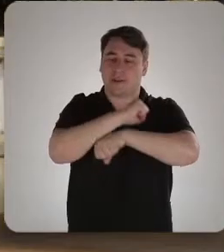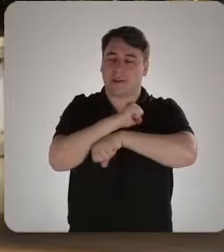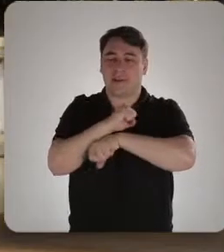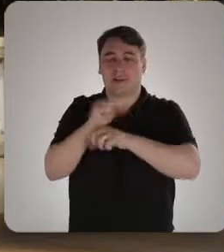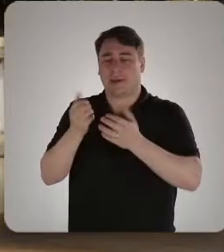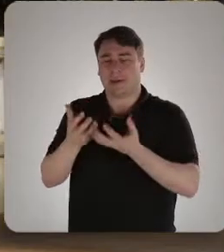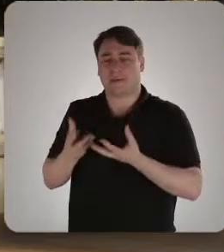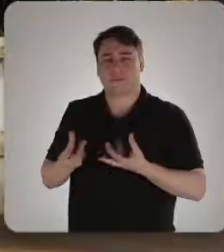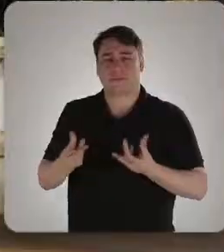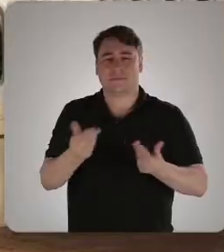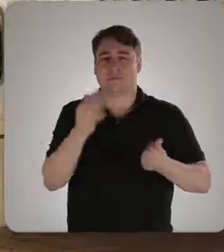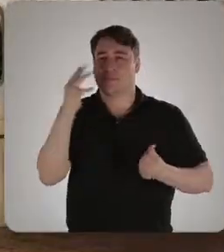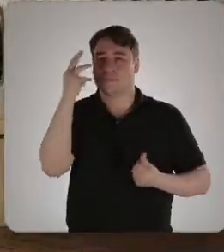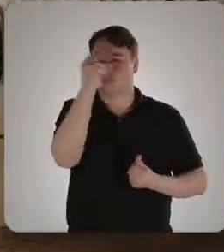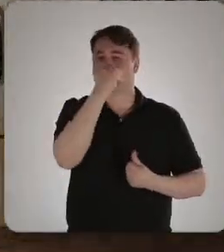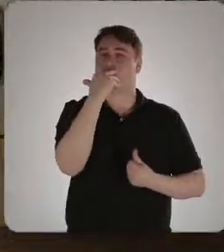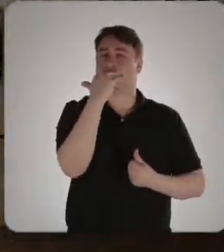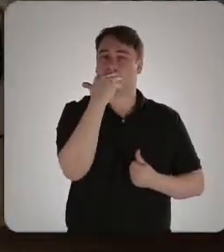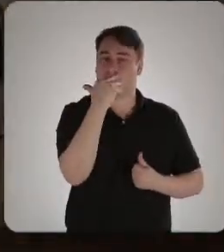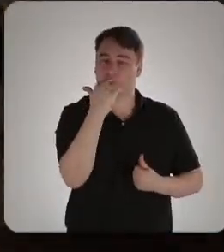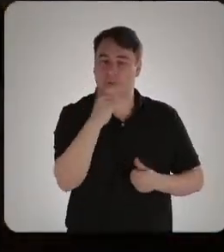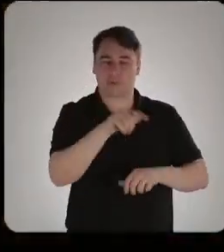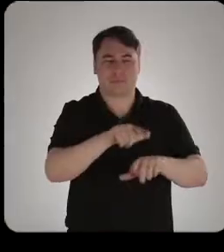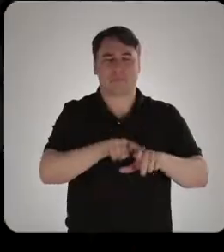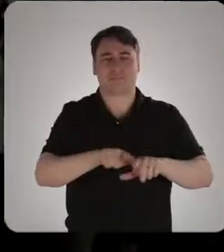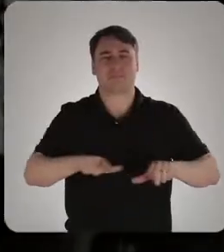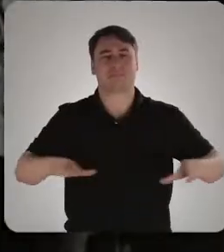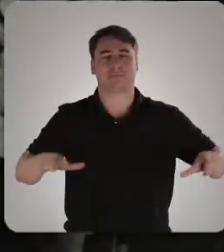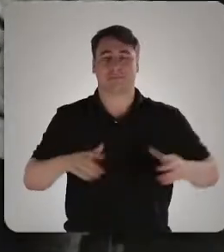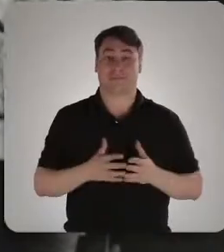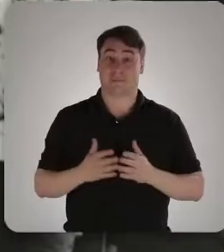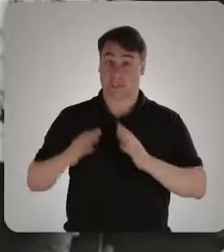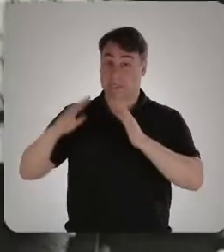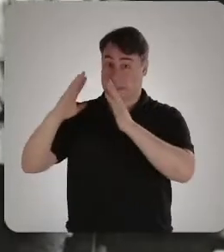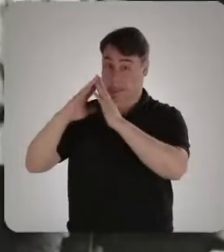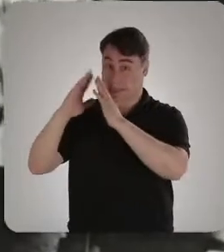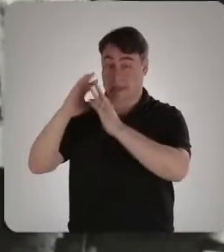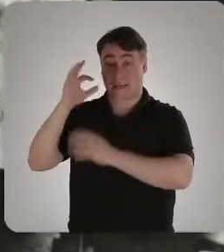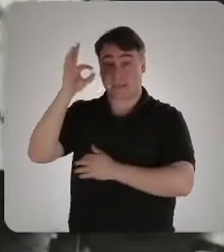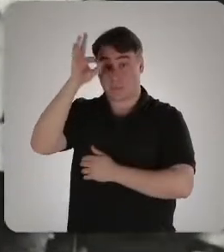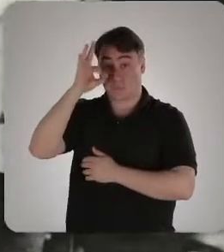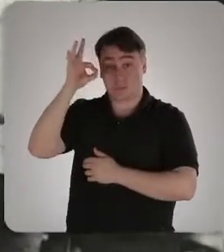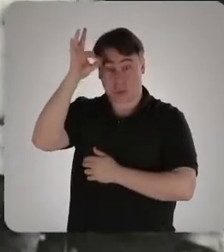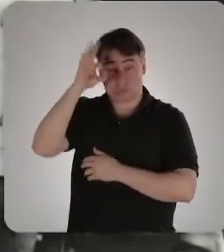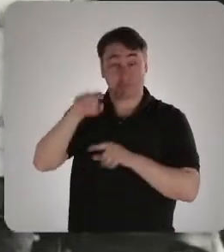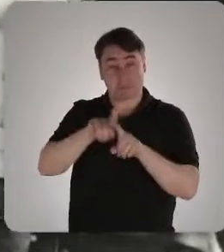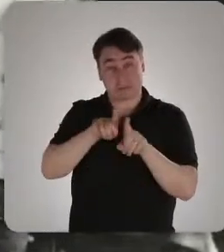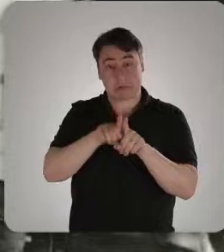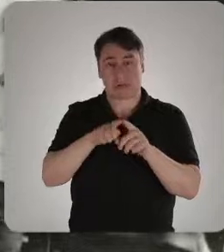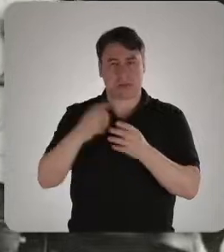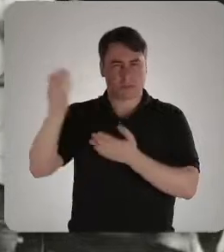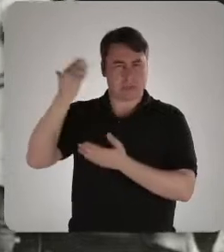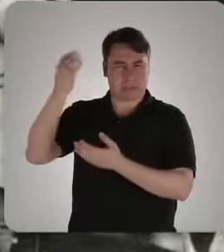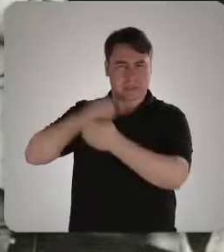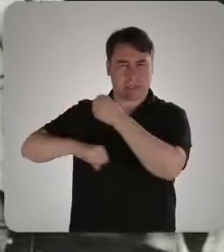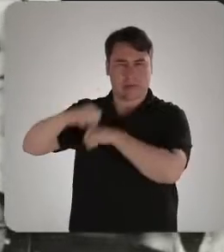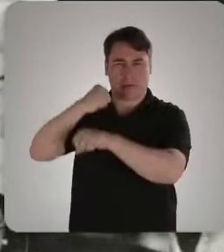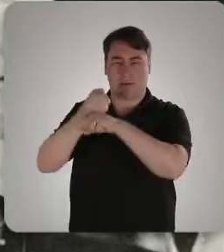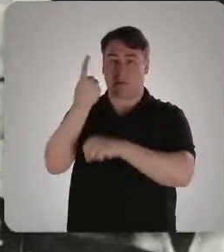os cantos, colorindo o chão. A casa de Portinari é assim. No começo, em